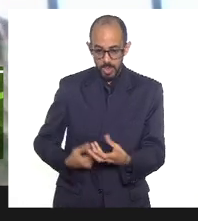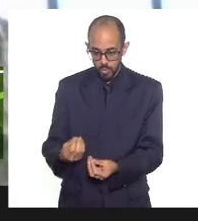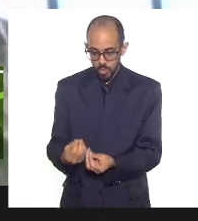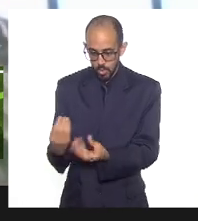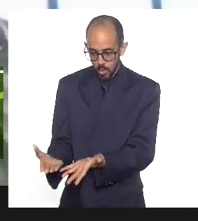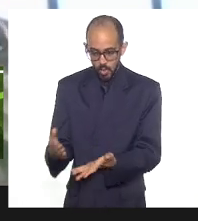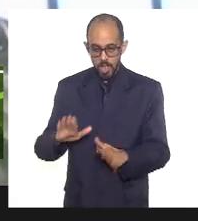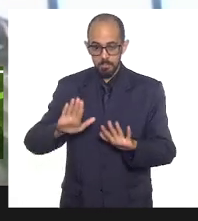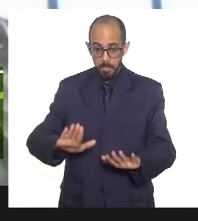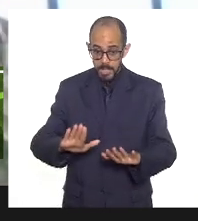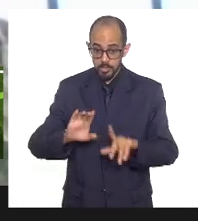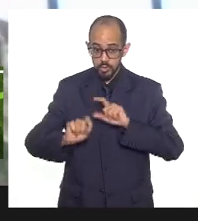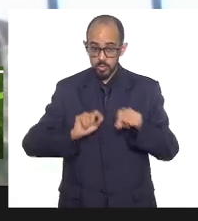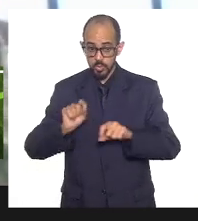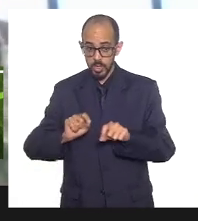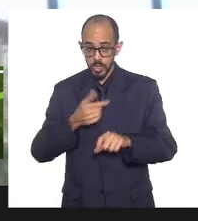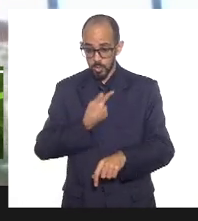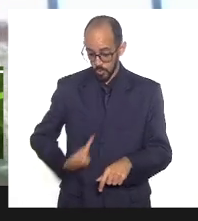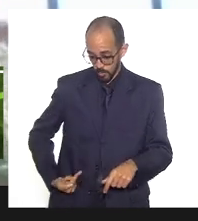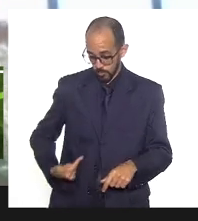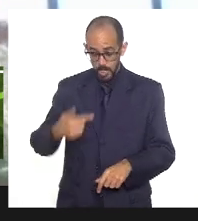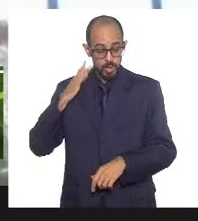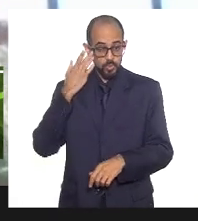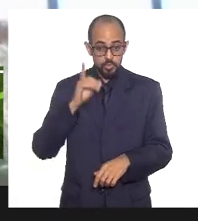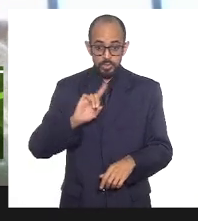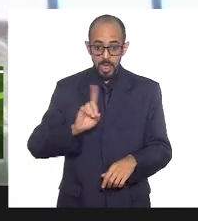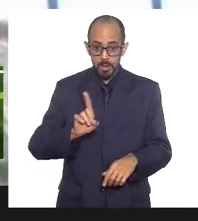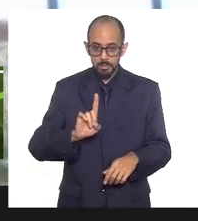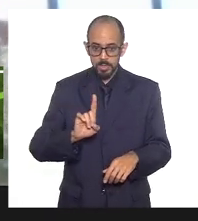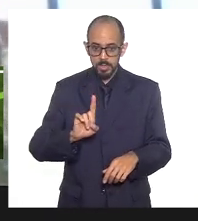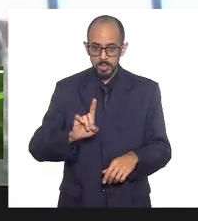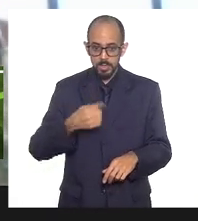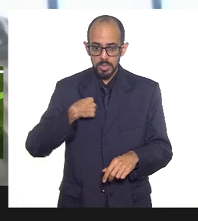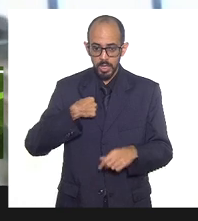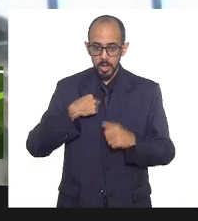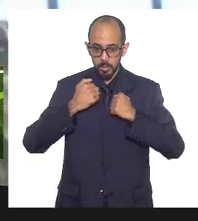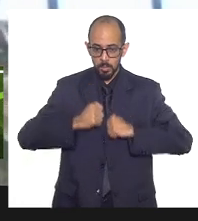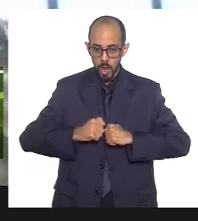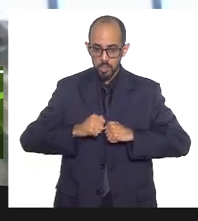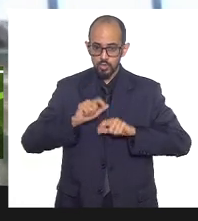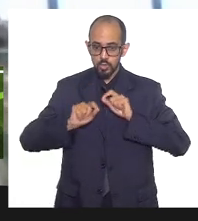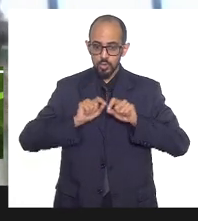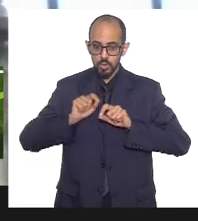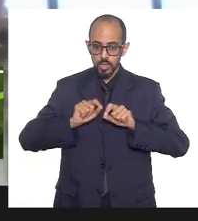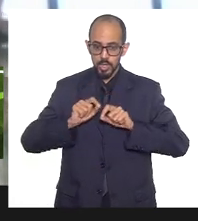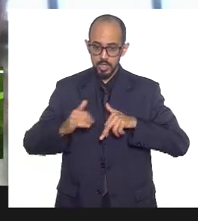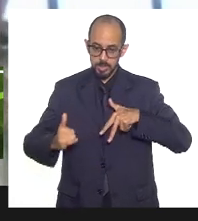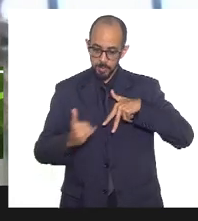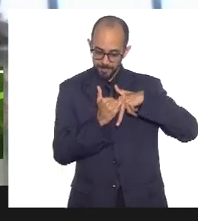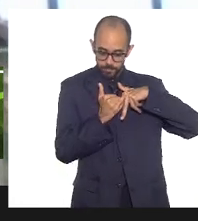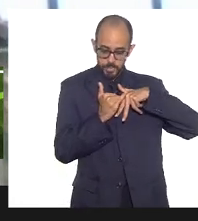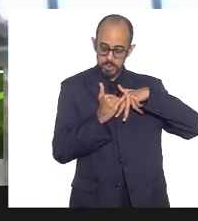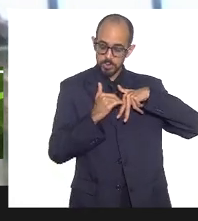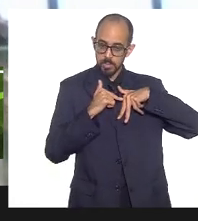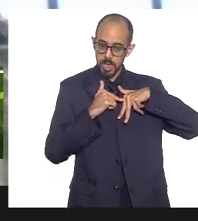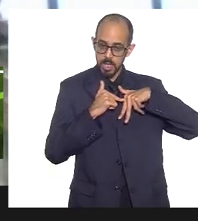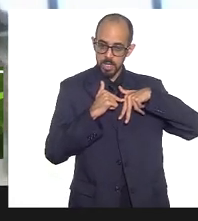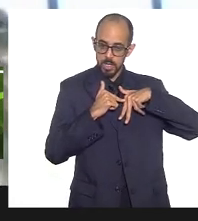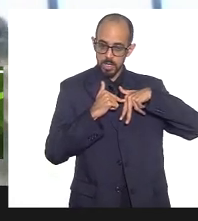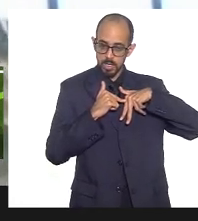porém, o governo não saber que eu posso ser uma vítima de violência